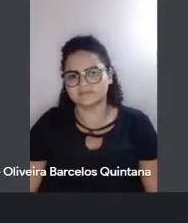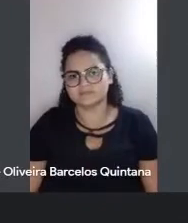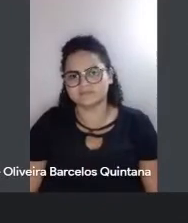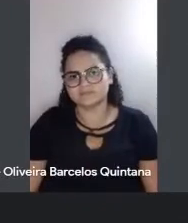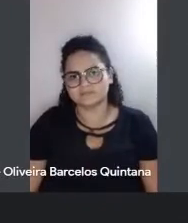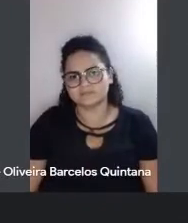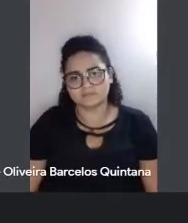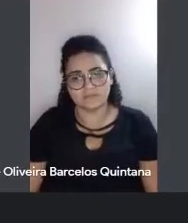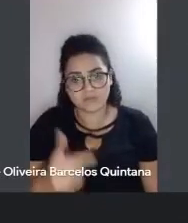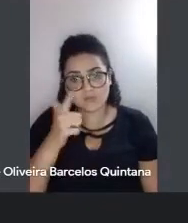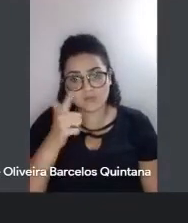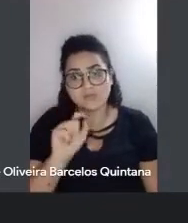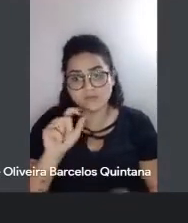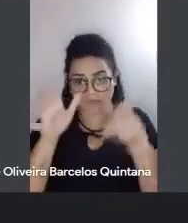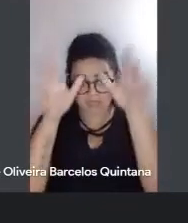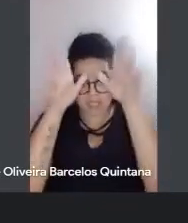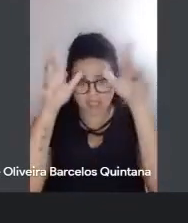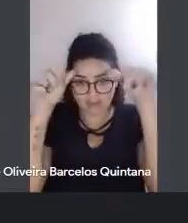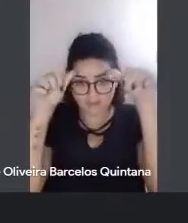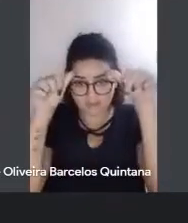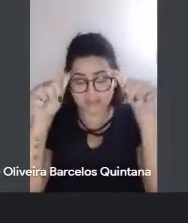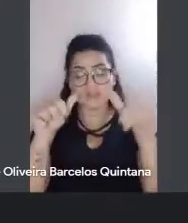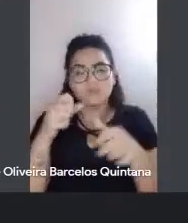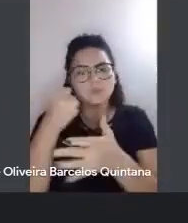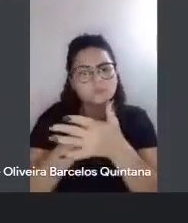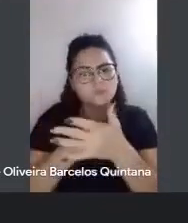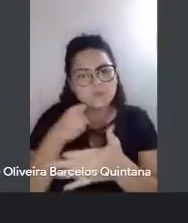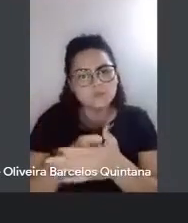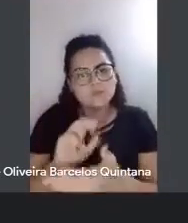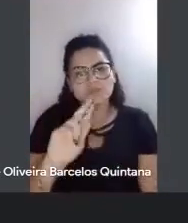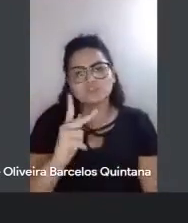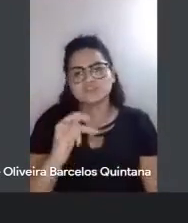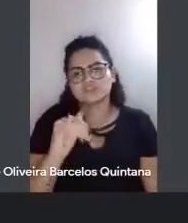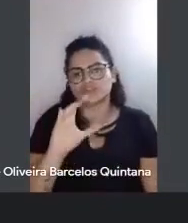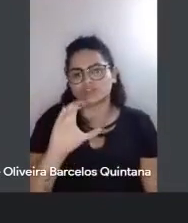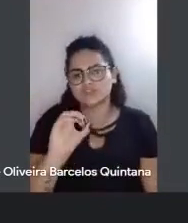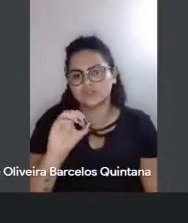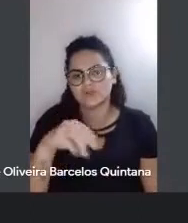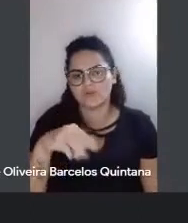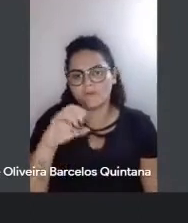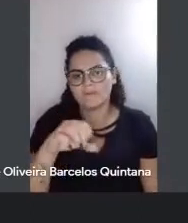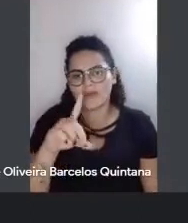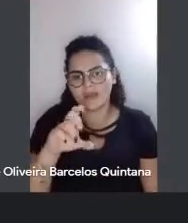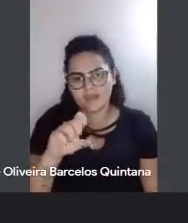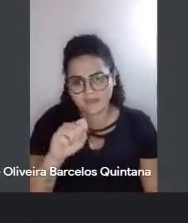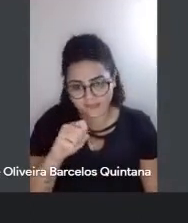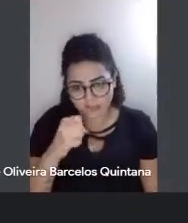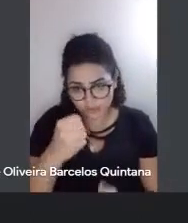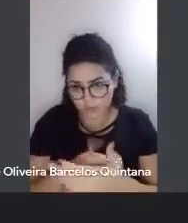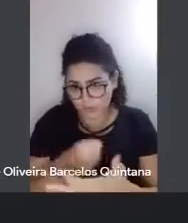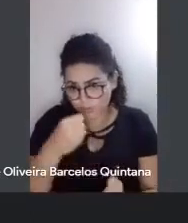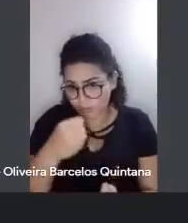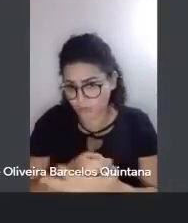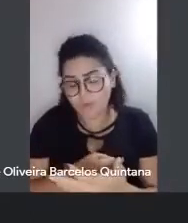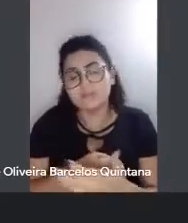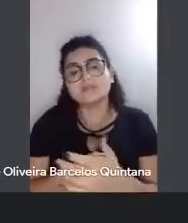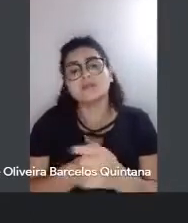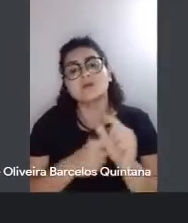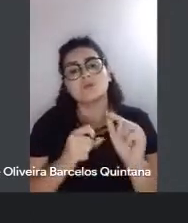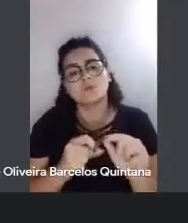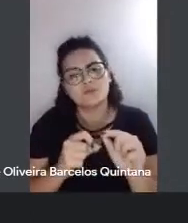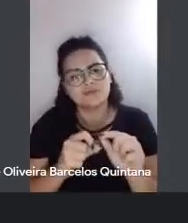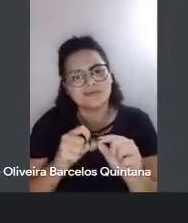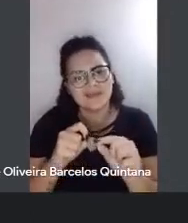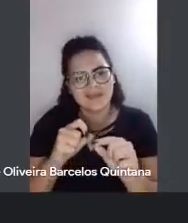Amazônia, pela luta lá do Chico Mendes, assim, lutando pela, para que as castanheiras